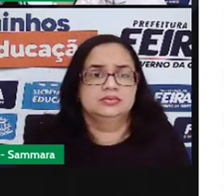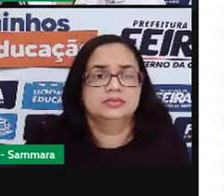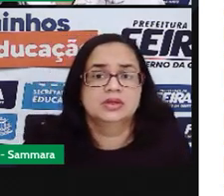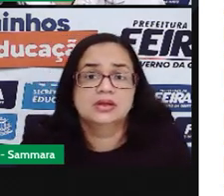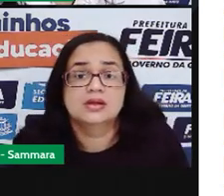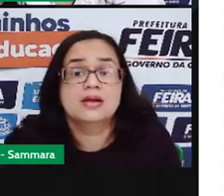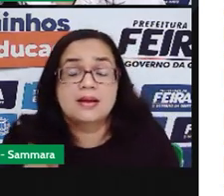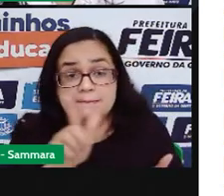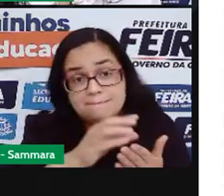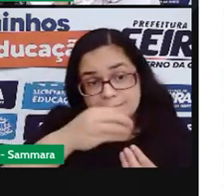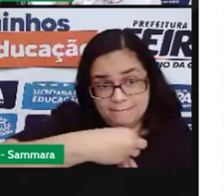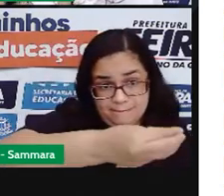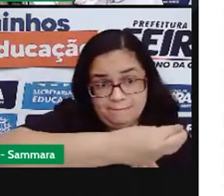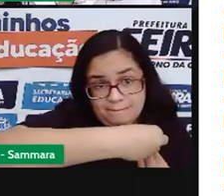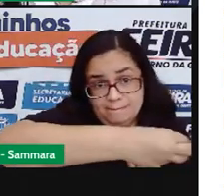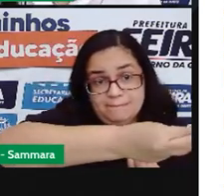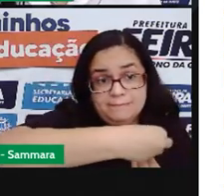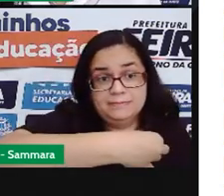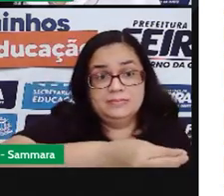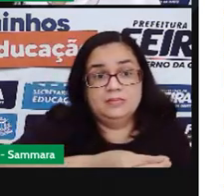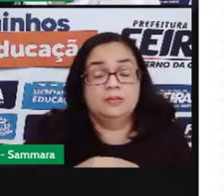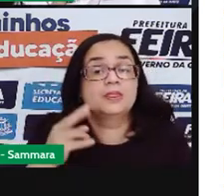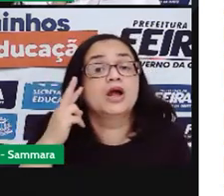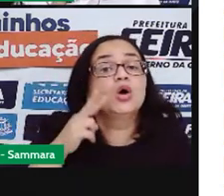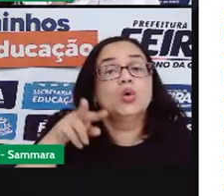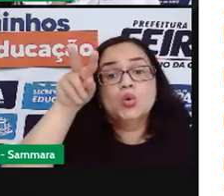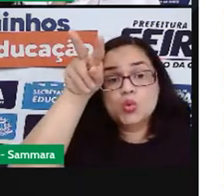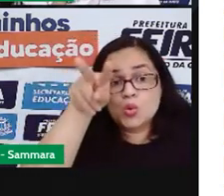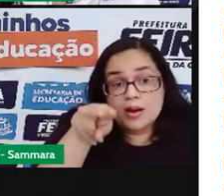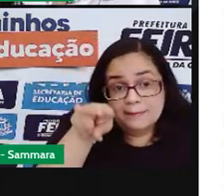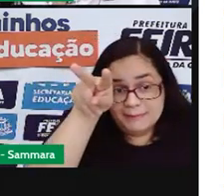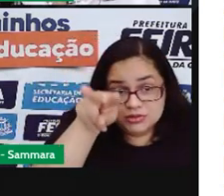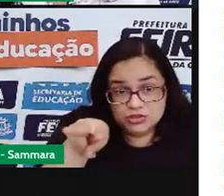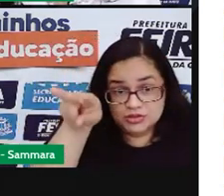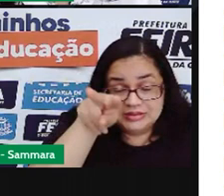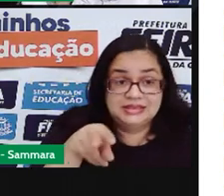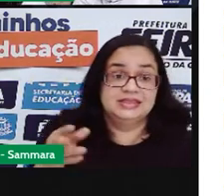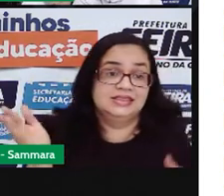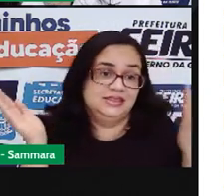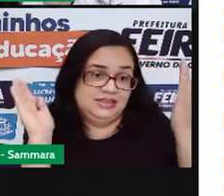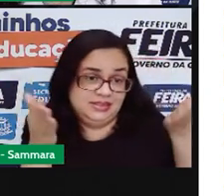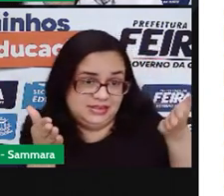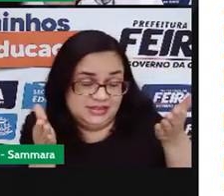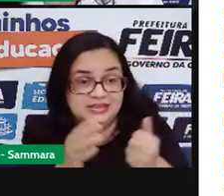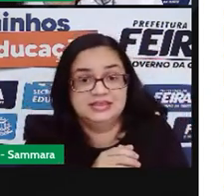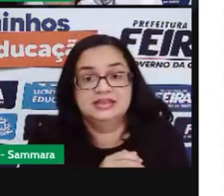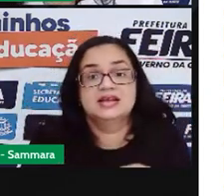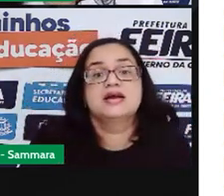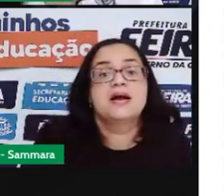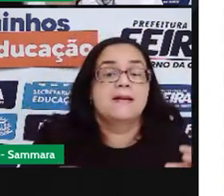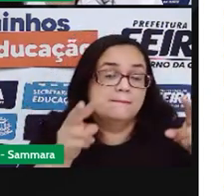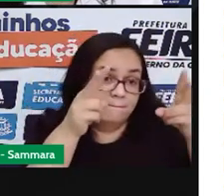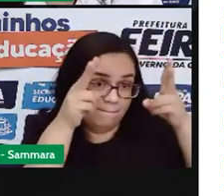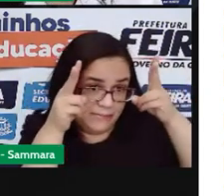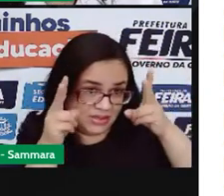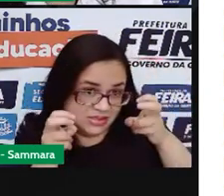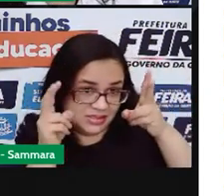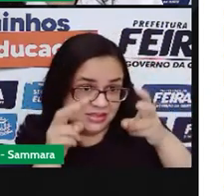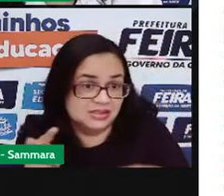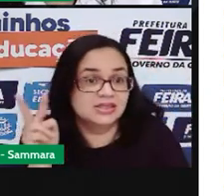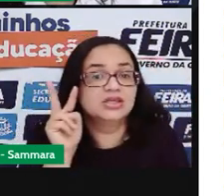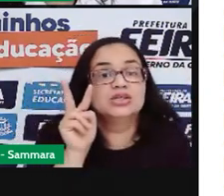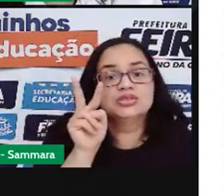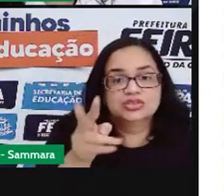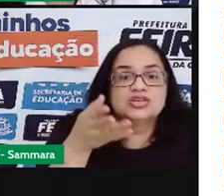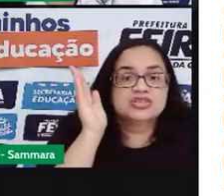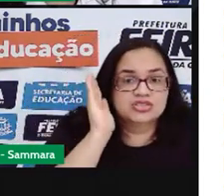A panfletagem. Observando essa imagem agora, você já percebeu que você já passou por